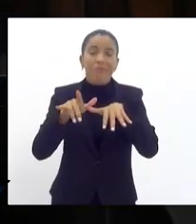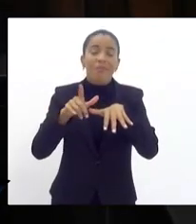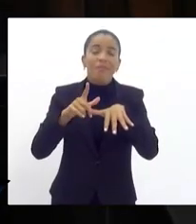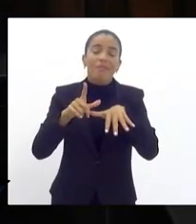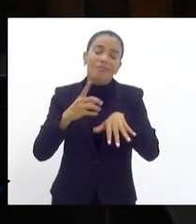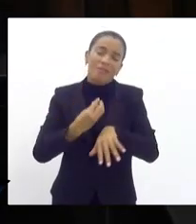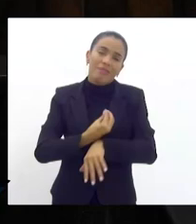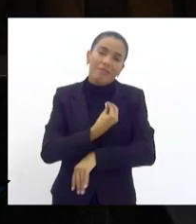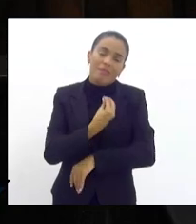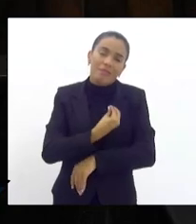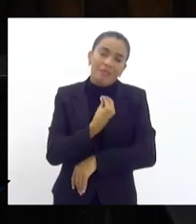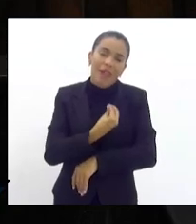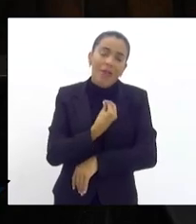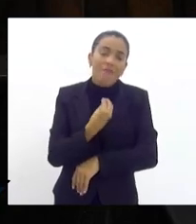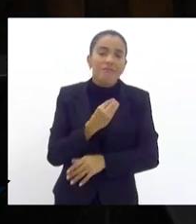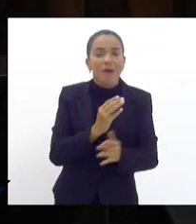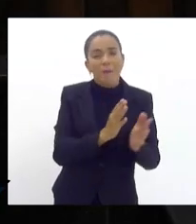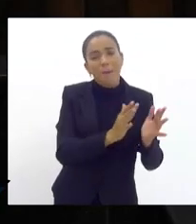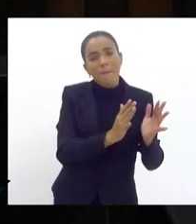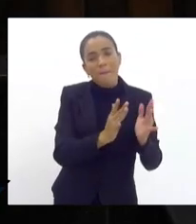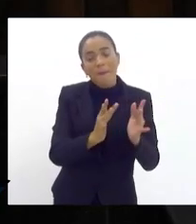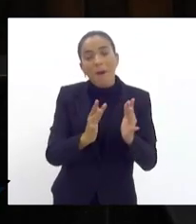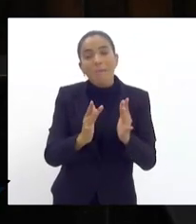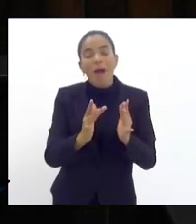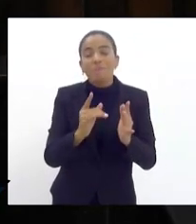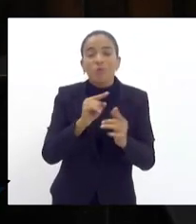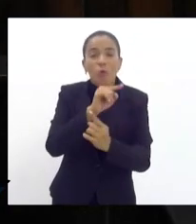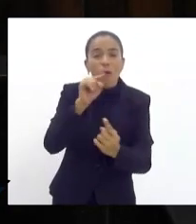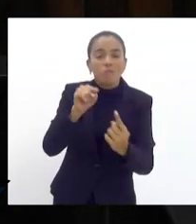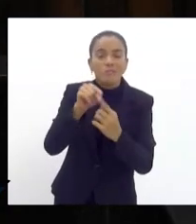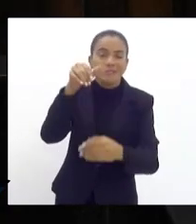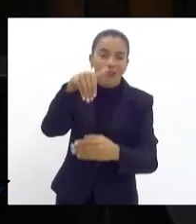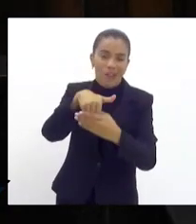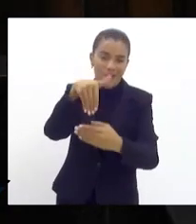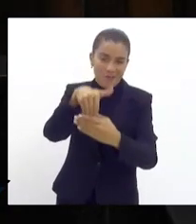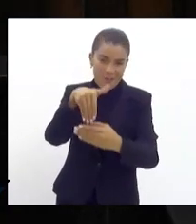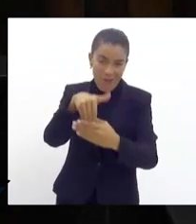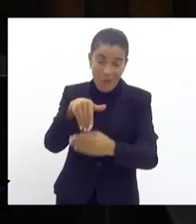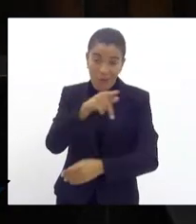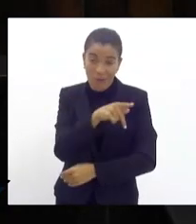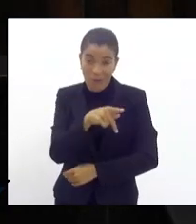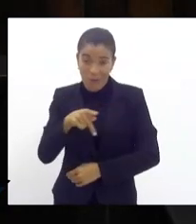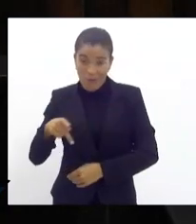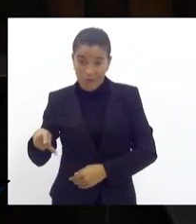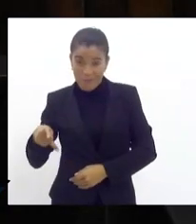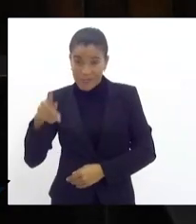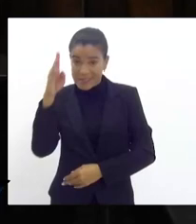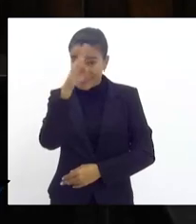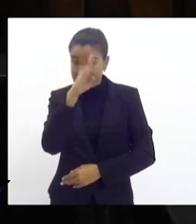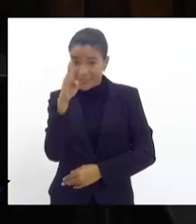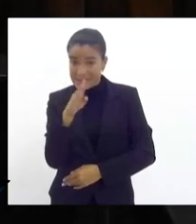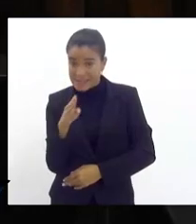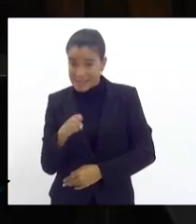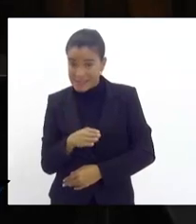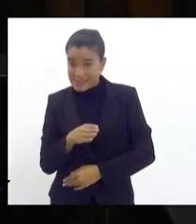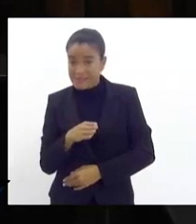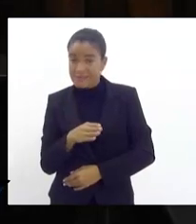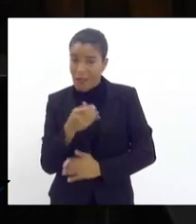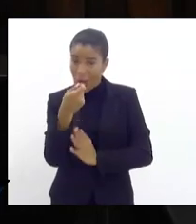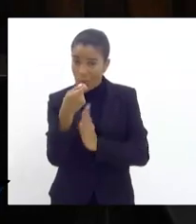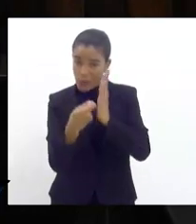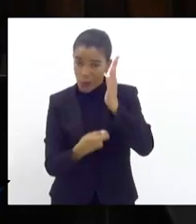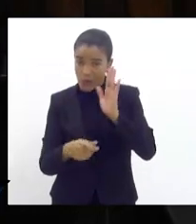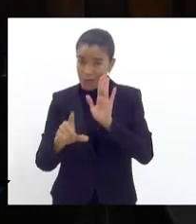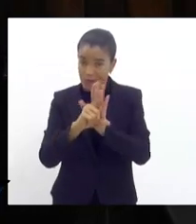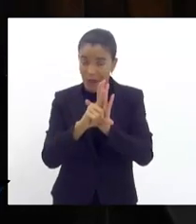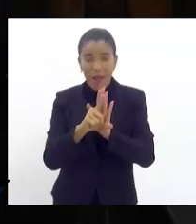em processo eleitoral. Presidente da República, autor, era o